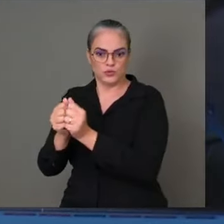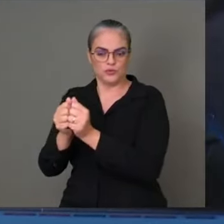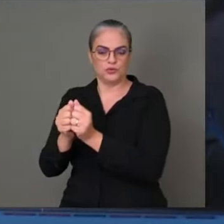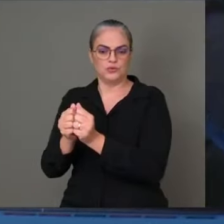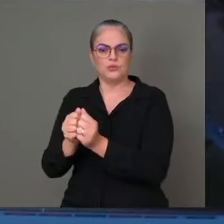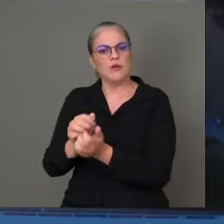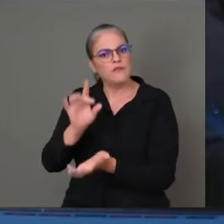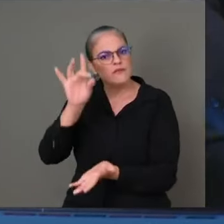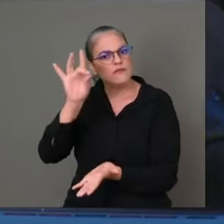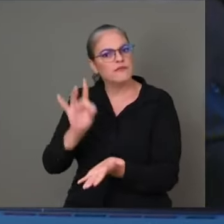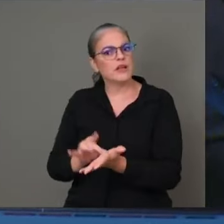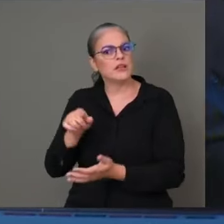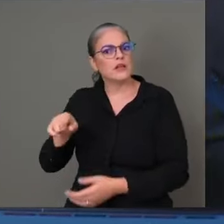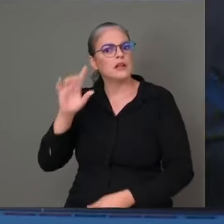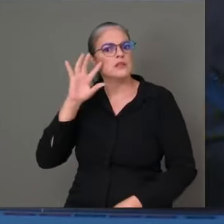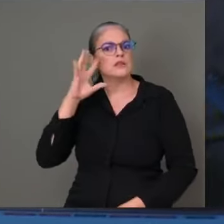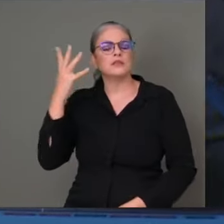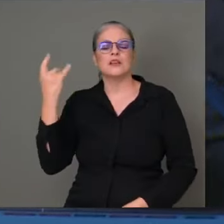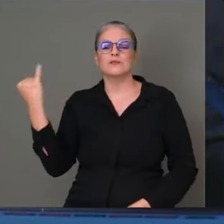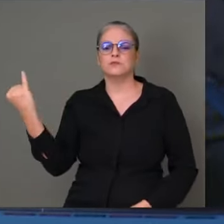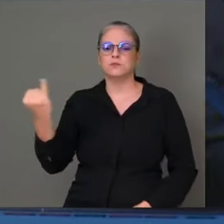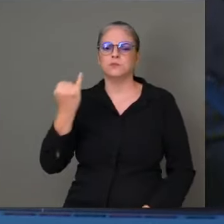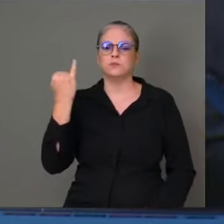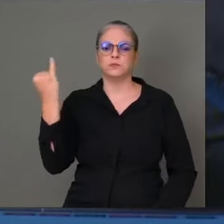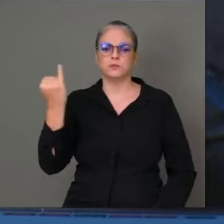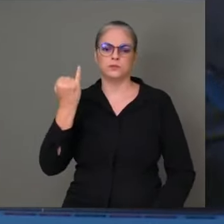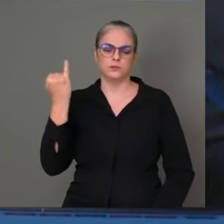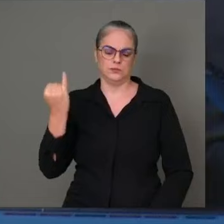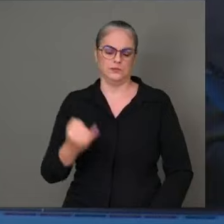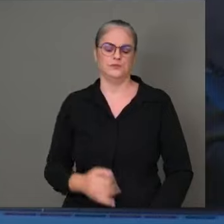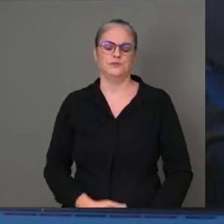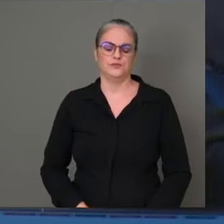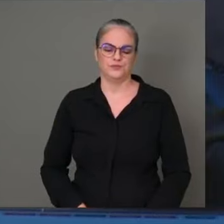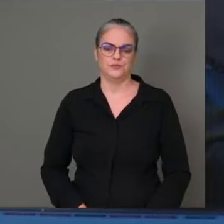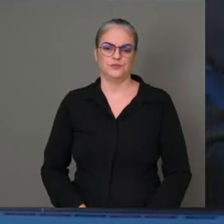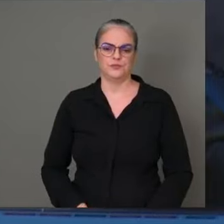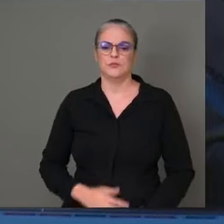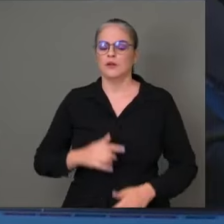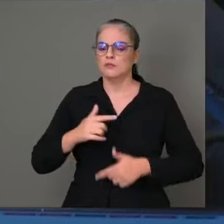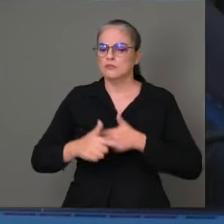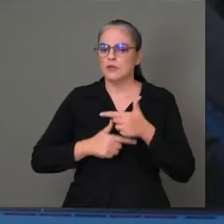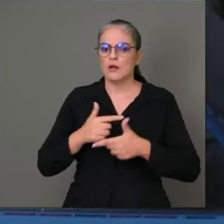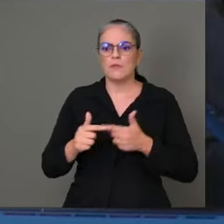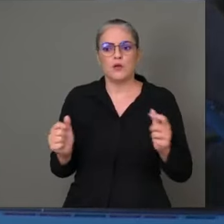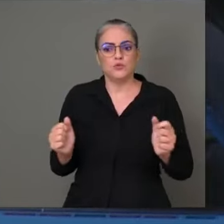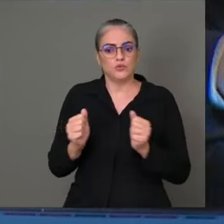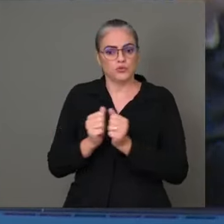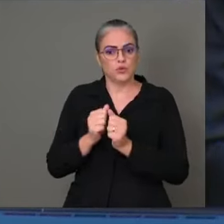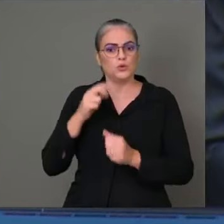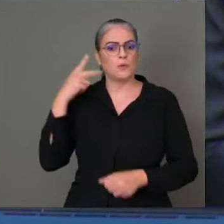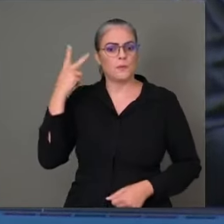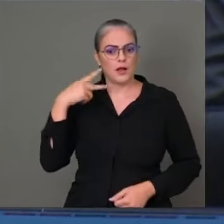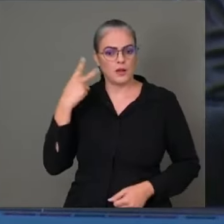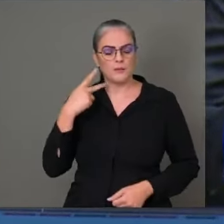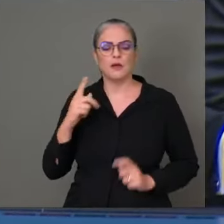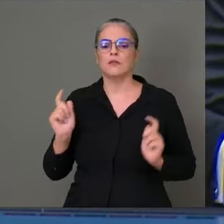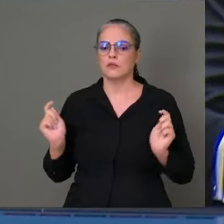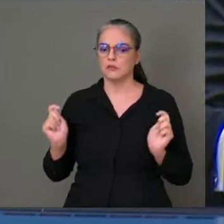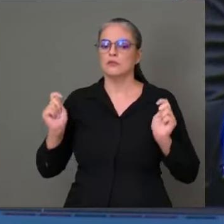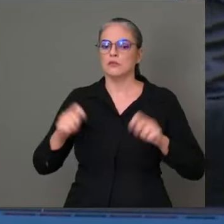verdadeiramente fundamental. Por meio da atuação dos parlamentos, é possível